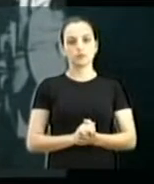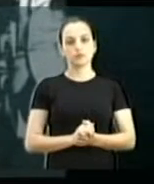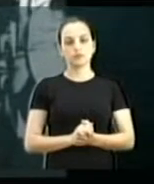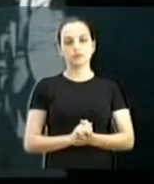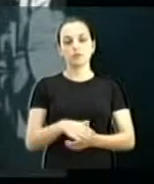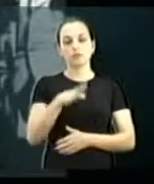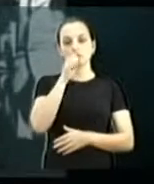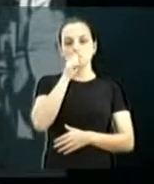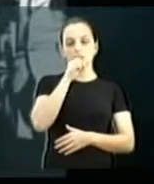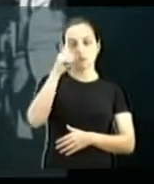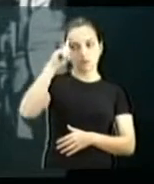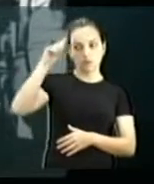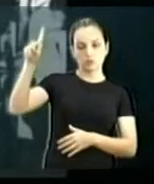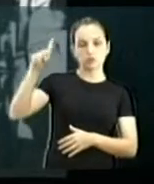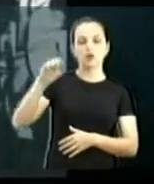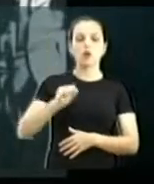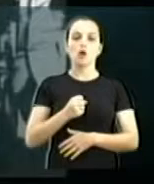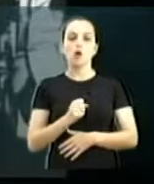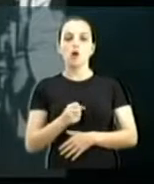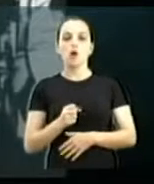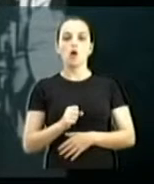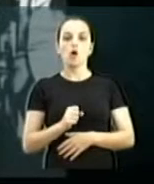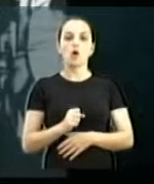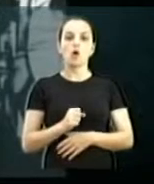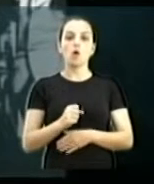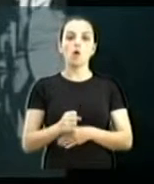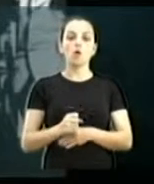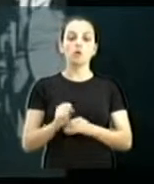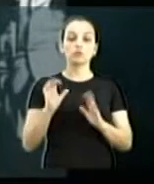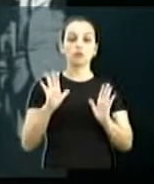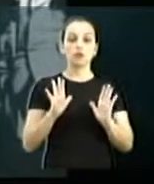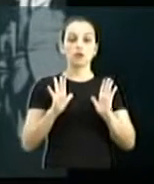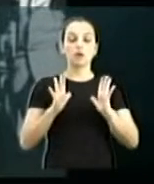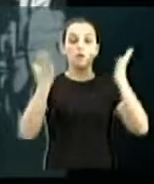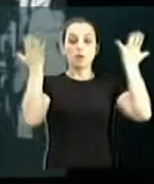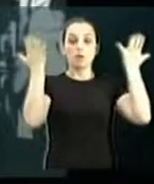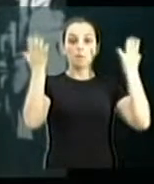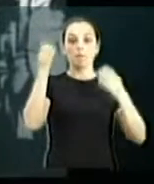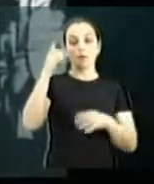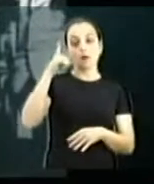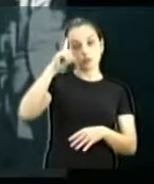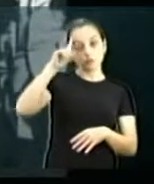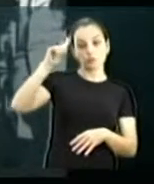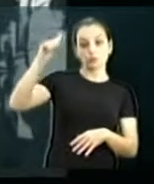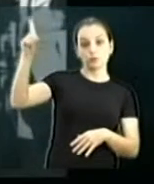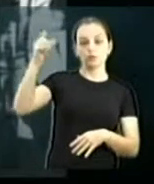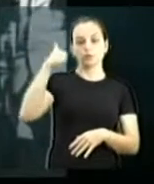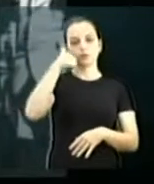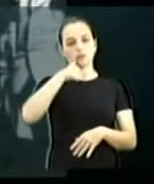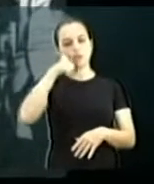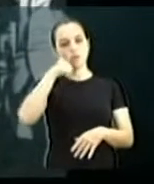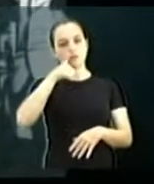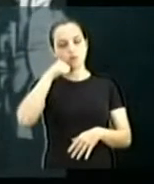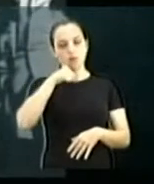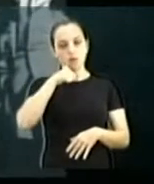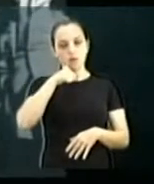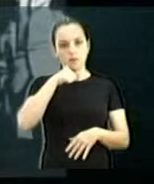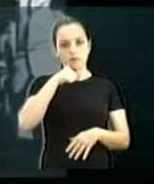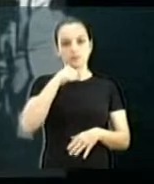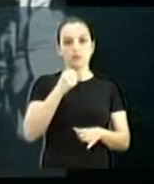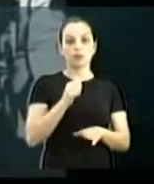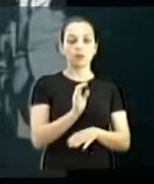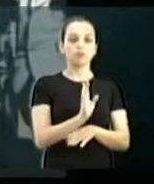Sábado, dia 8, foi comemorado o Dia Internacional da Mulher. Aí uma foto das tecelãs lá em Nova Iorque, que